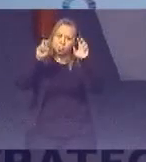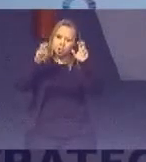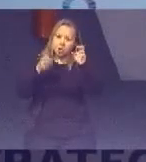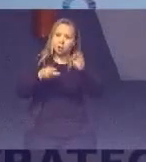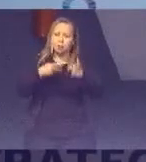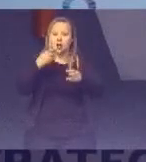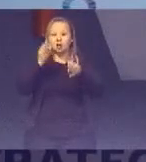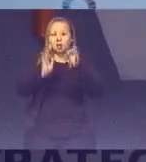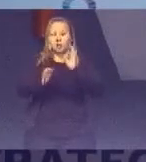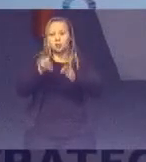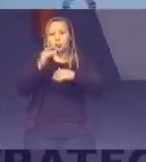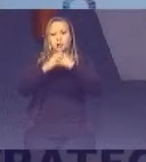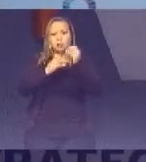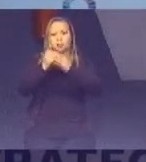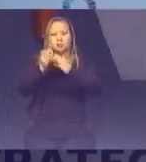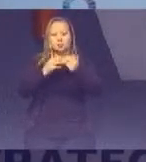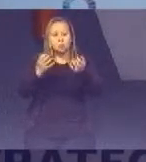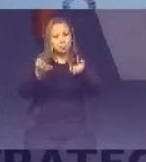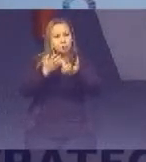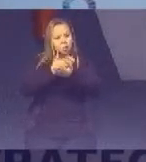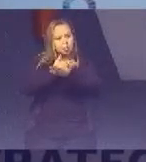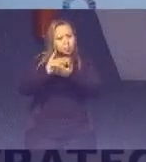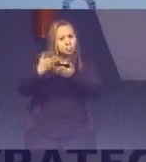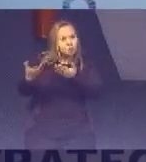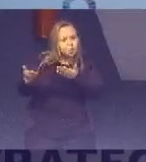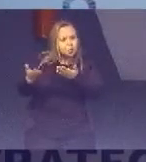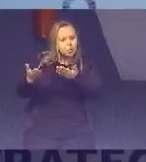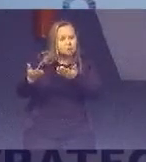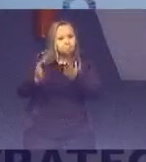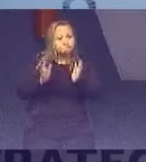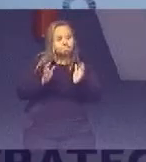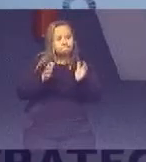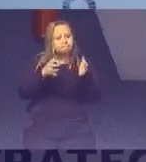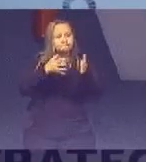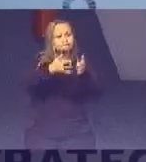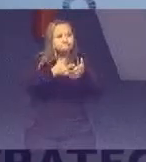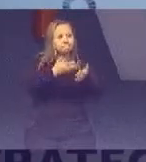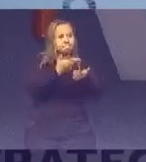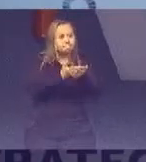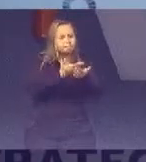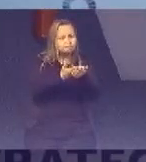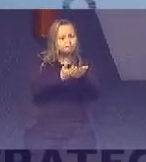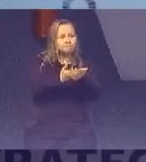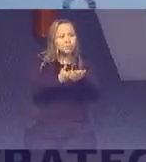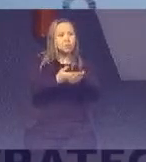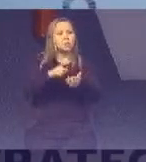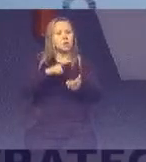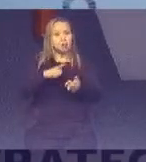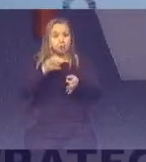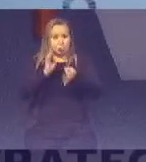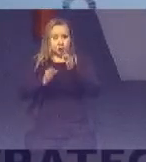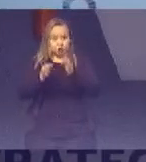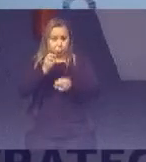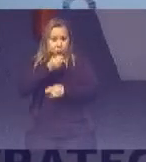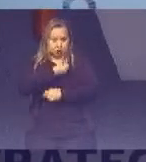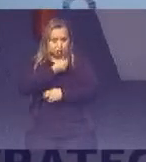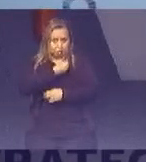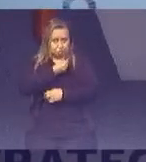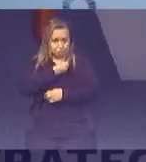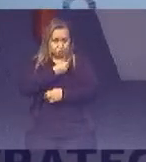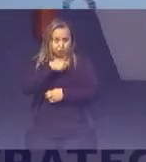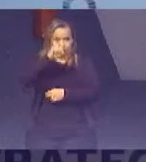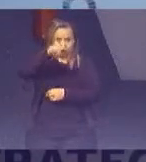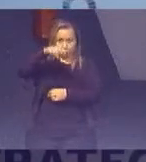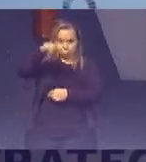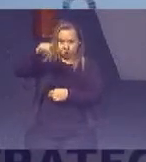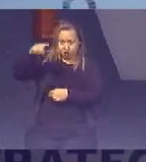Em ação Nós queremos Começar A publicação De uma série Assim como tem O justiça Em números Que é estático Ele